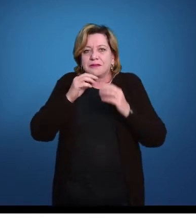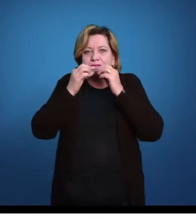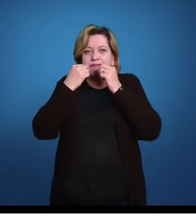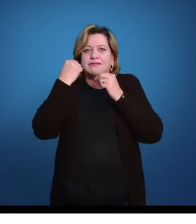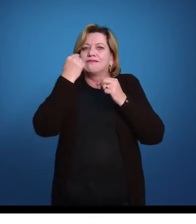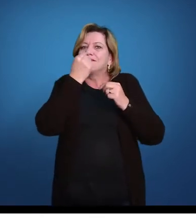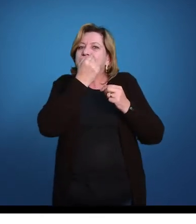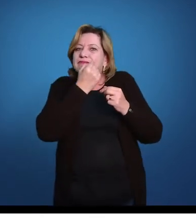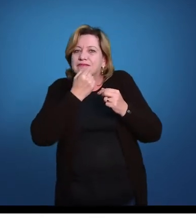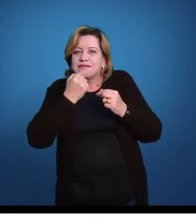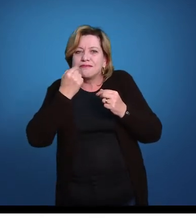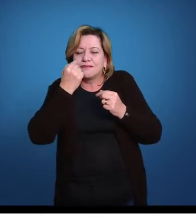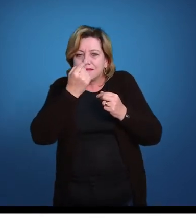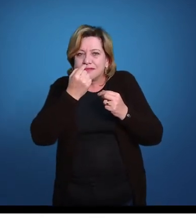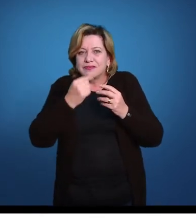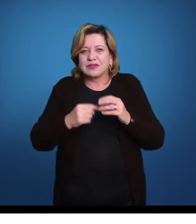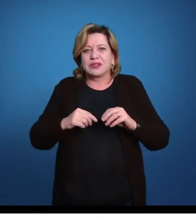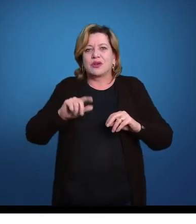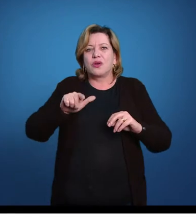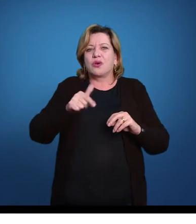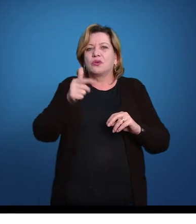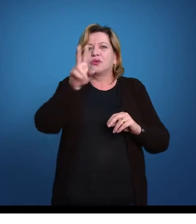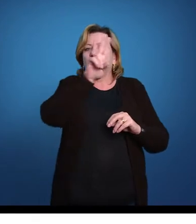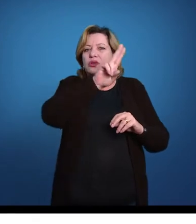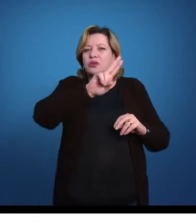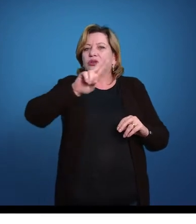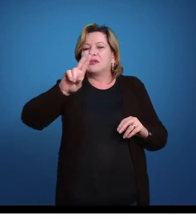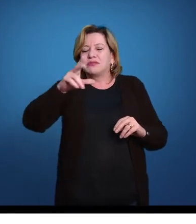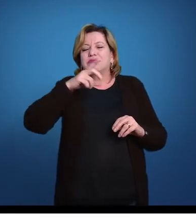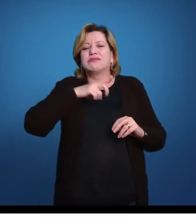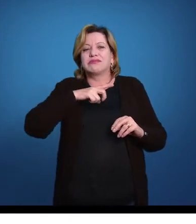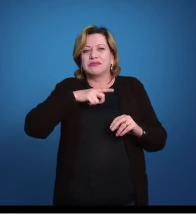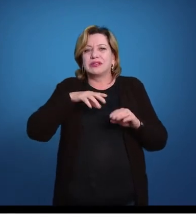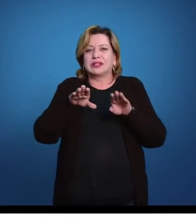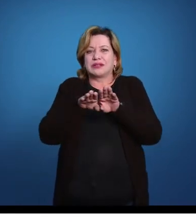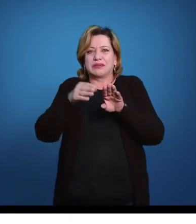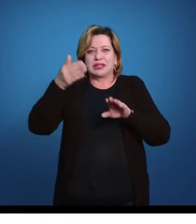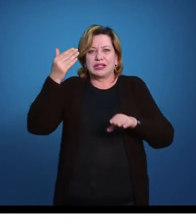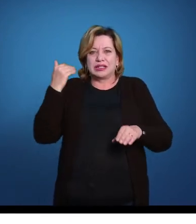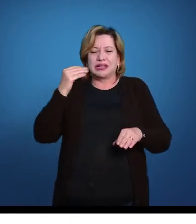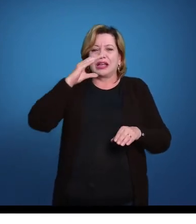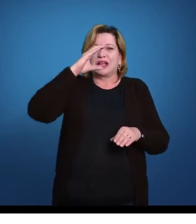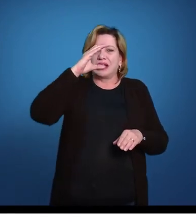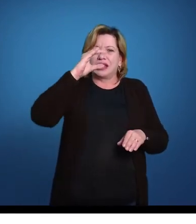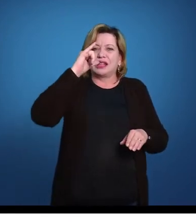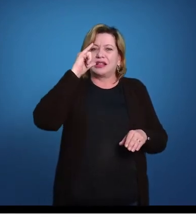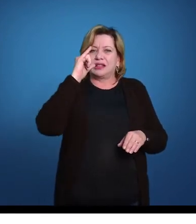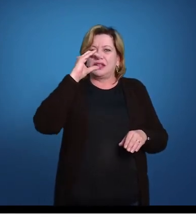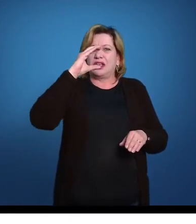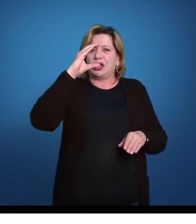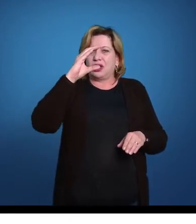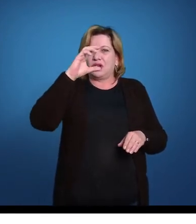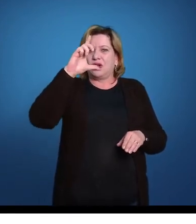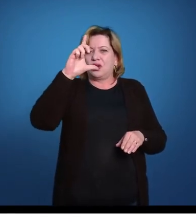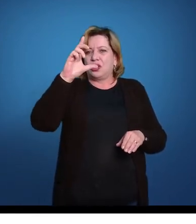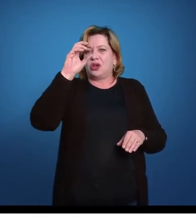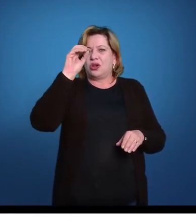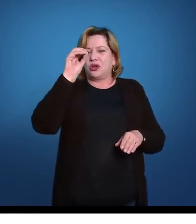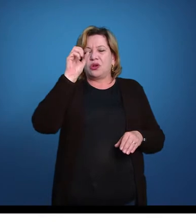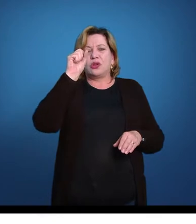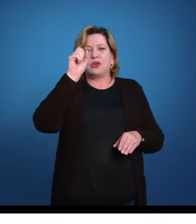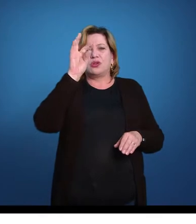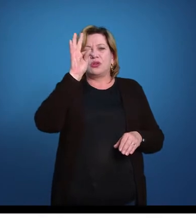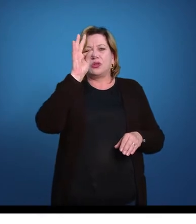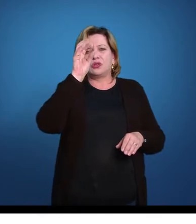circular. Um outro nome que aparecia para esses dois grupos era ciclostomata, estoma-boca-ciclo-circular,